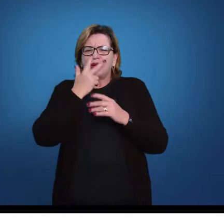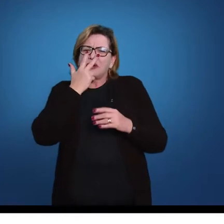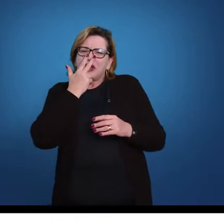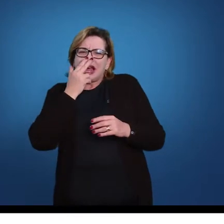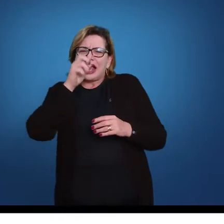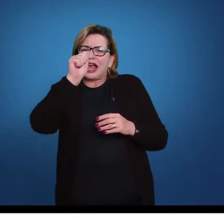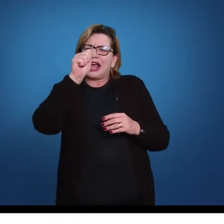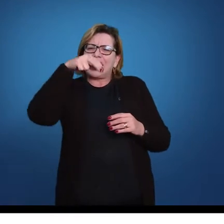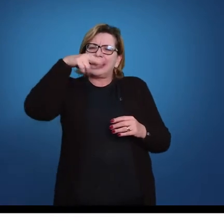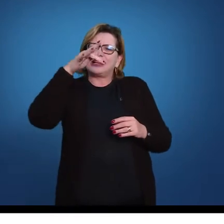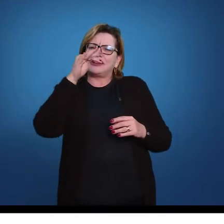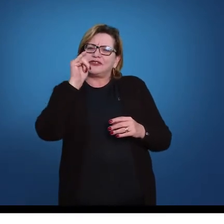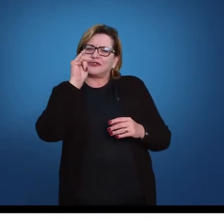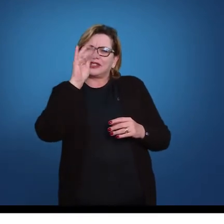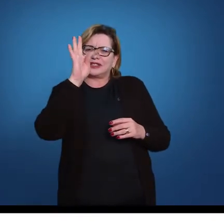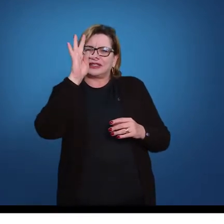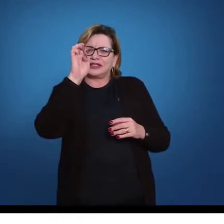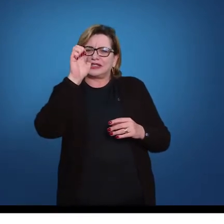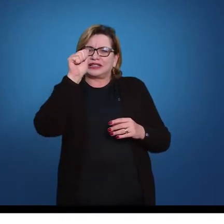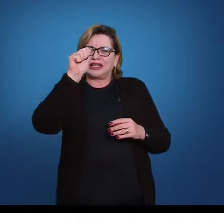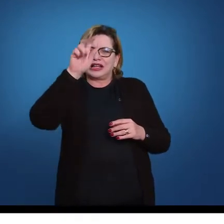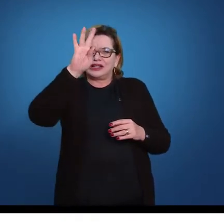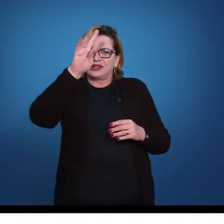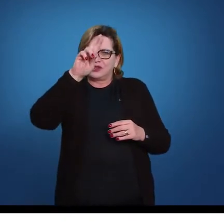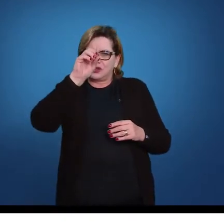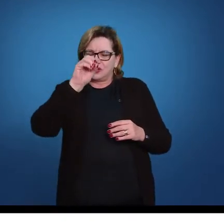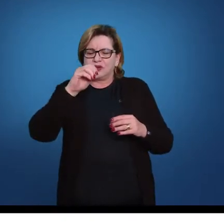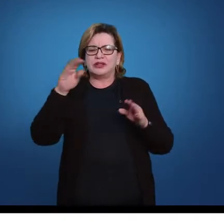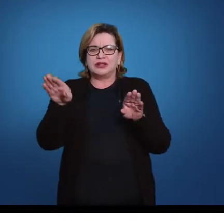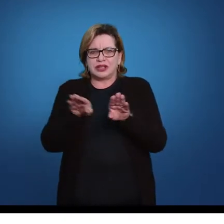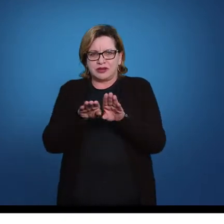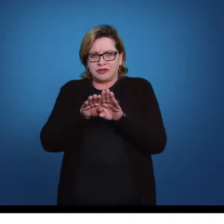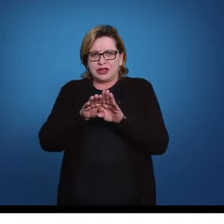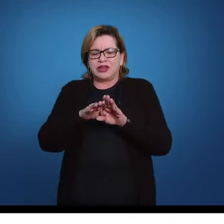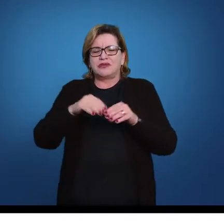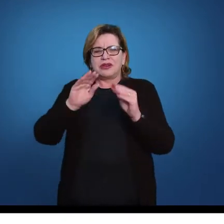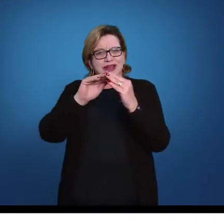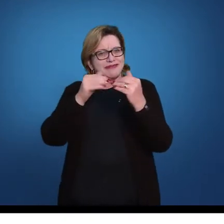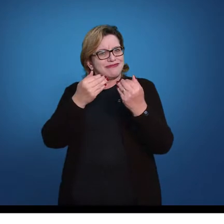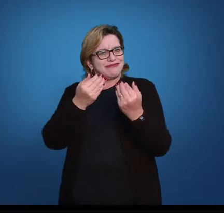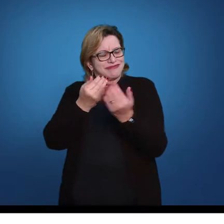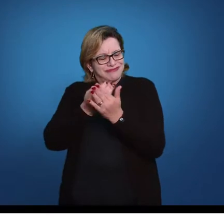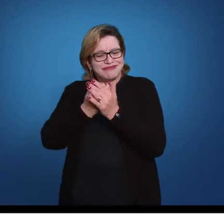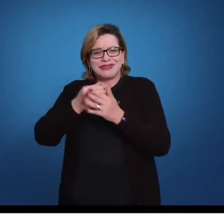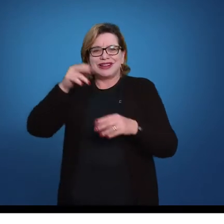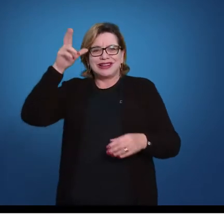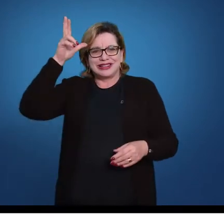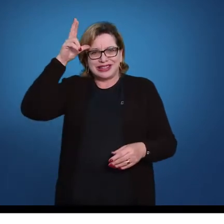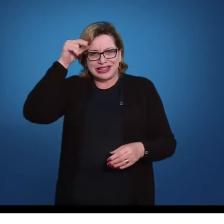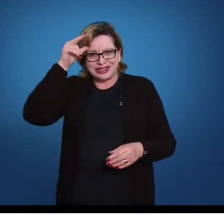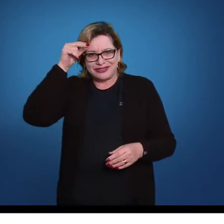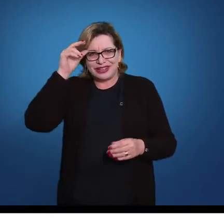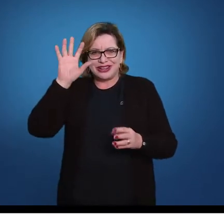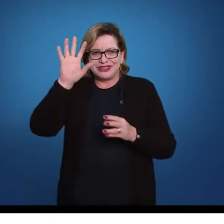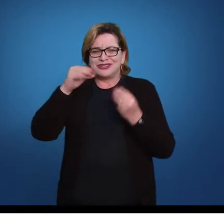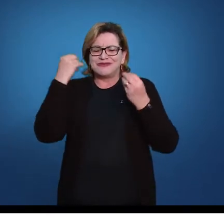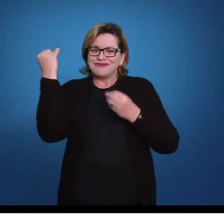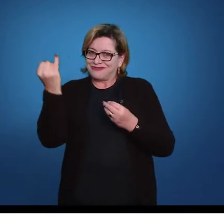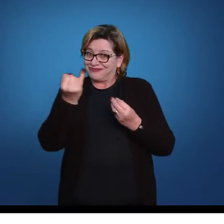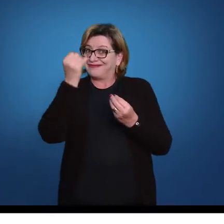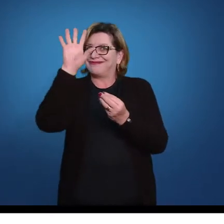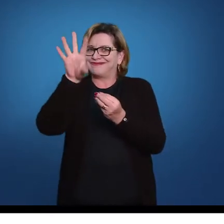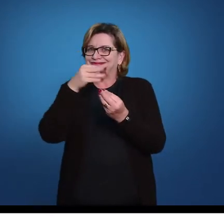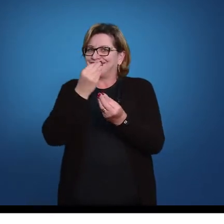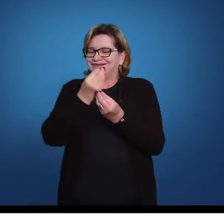uma escola de equitação e aí, novamente, a importância da arte equestre. O Philip Ashley criou uma